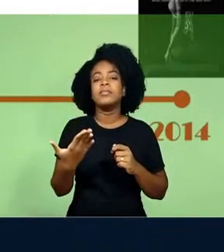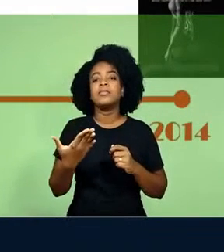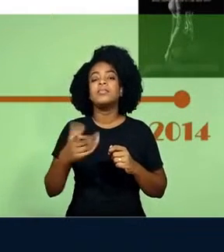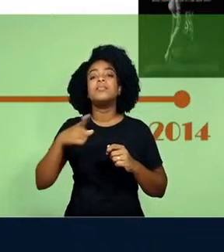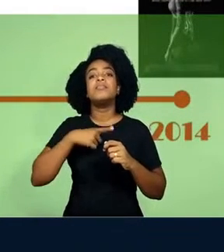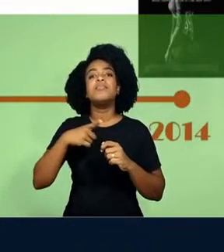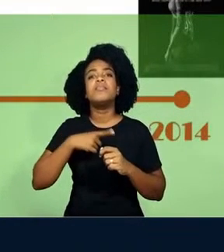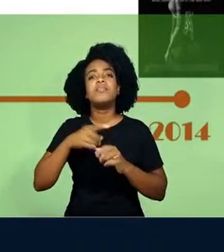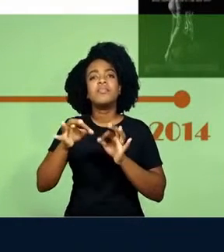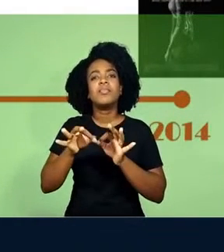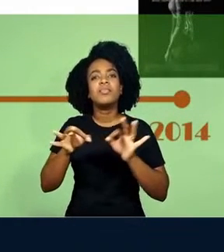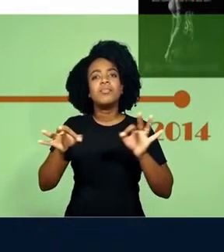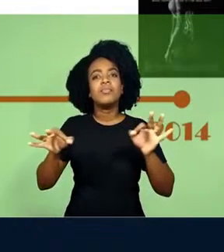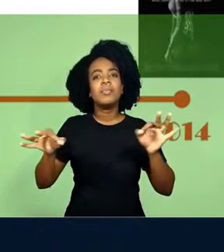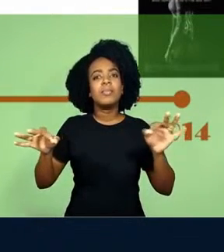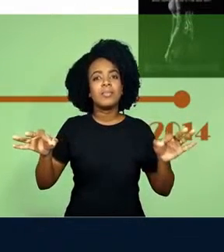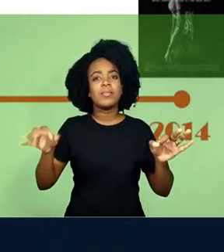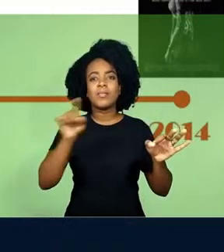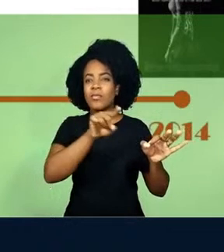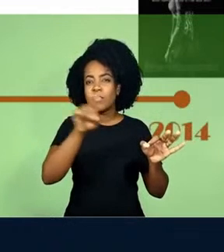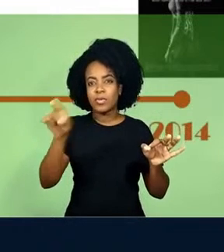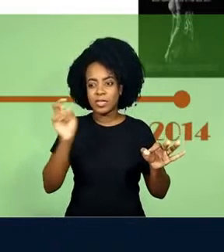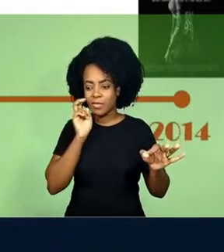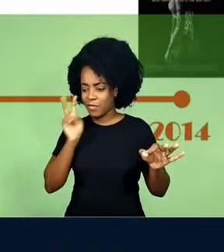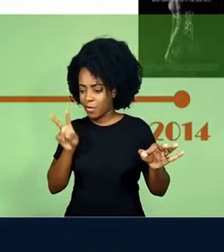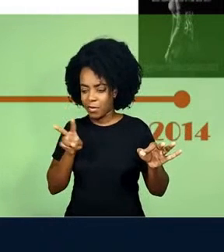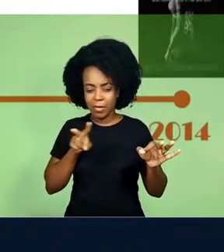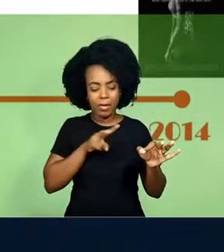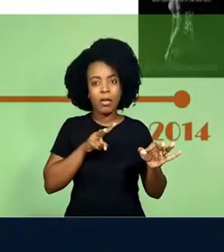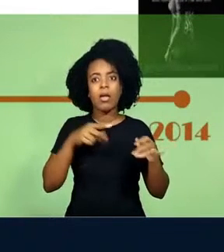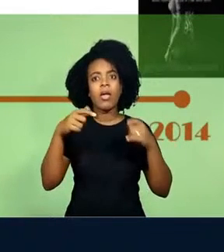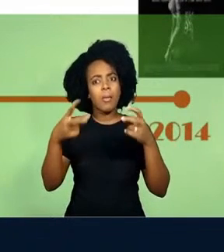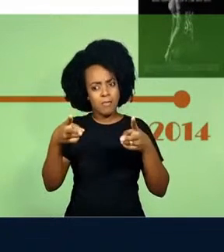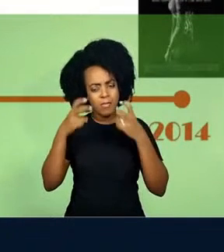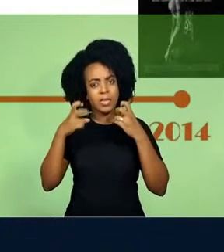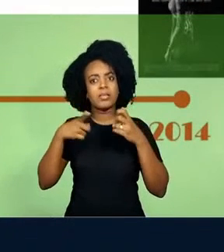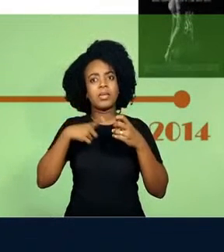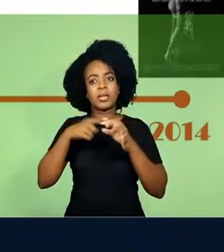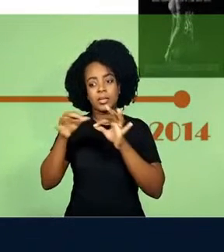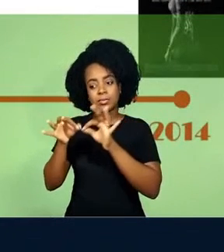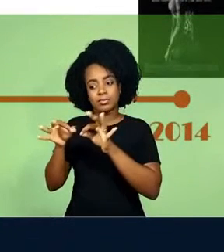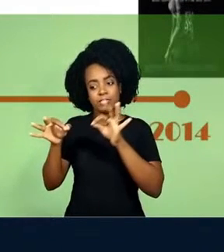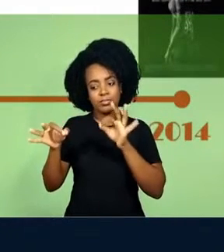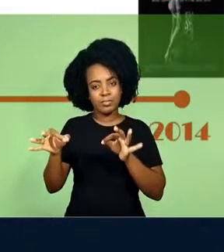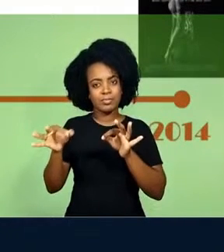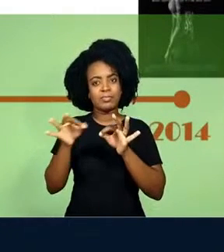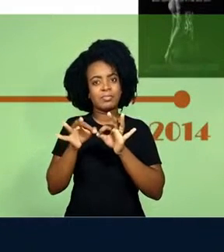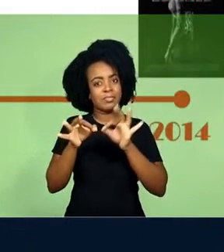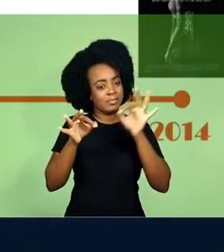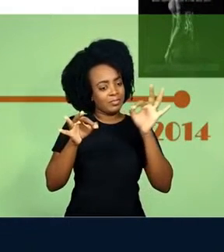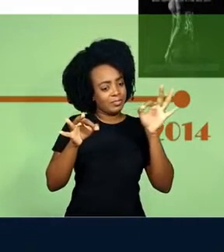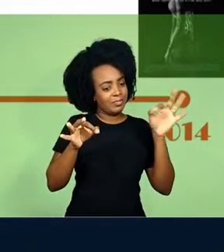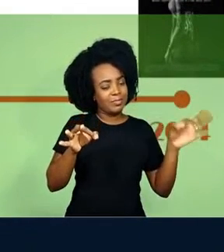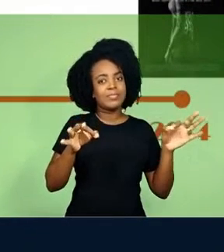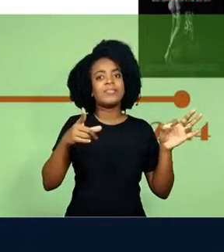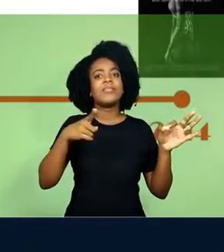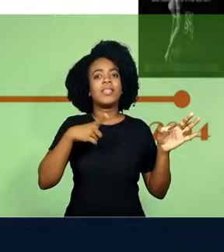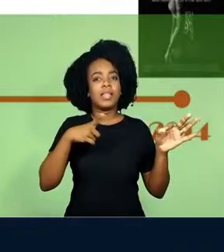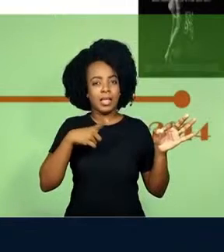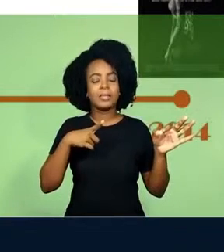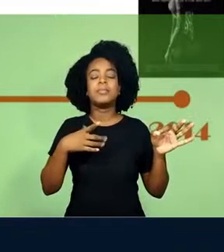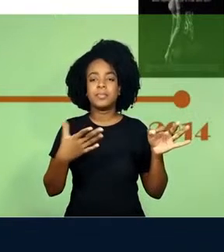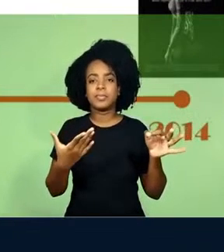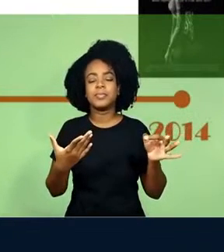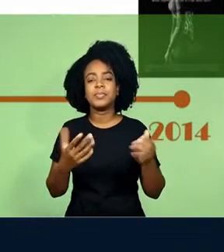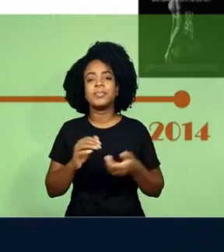na distância temporal entre os filmes, apesar de ser uma distância longa, uma de 65, outra de 82 ou de